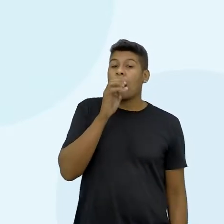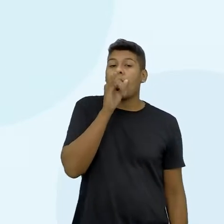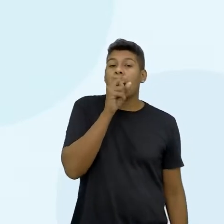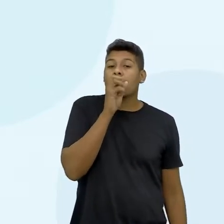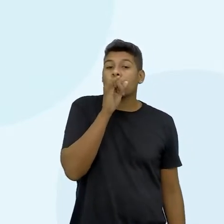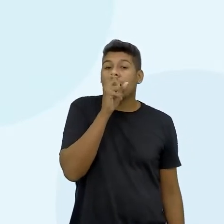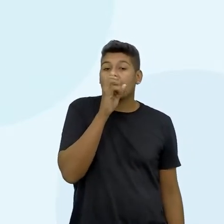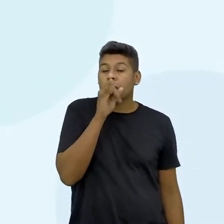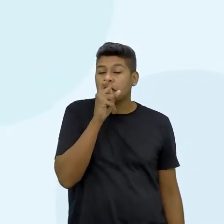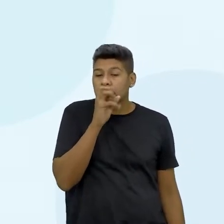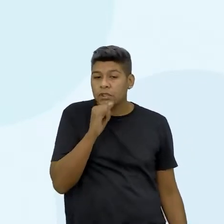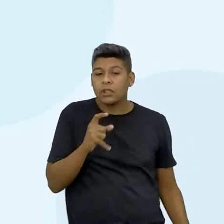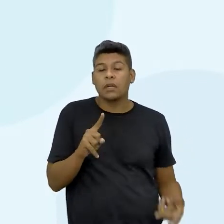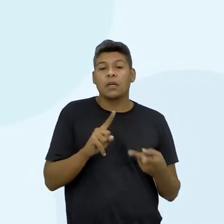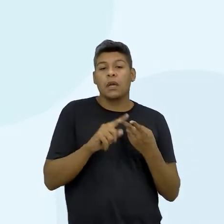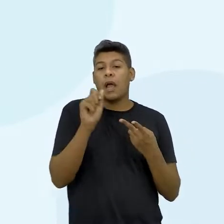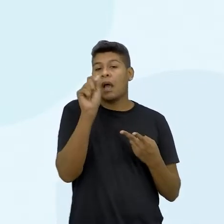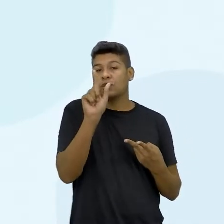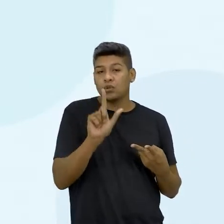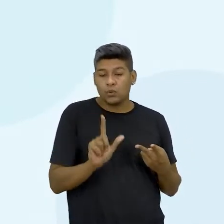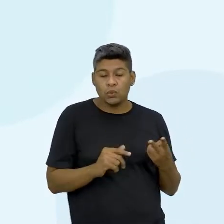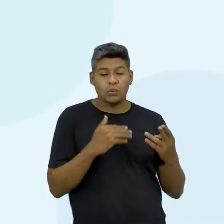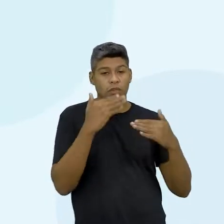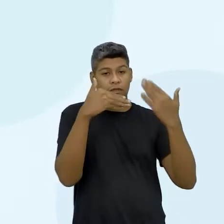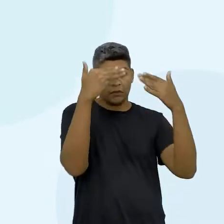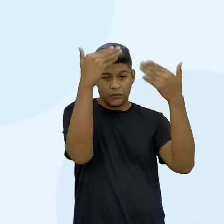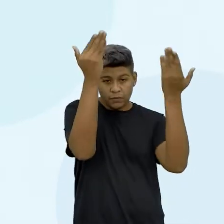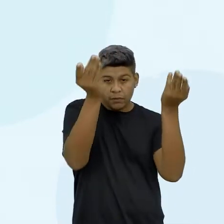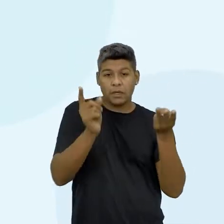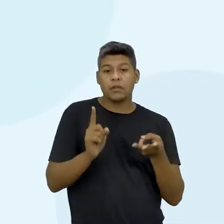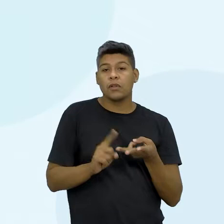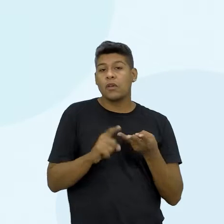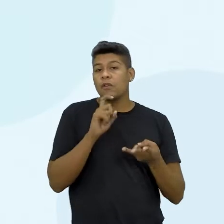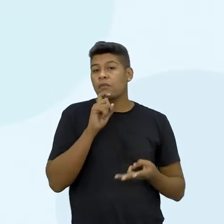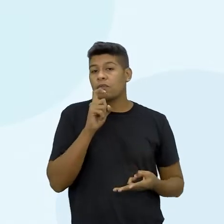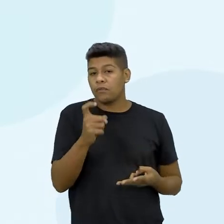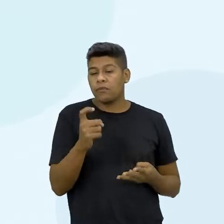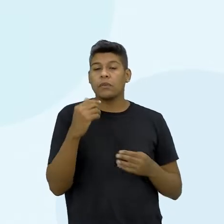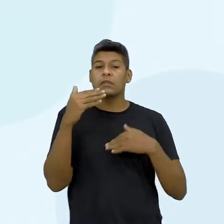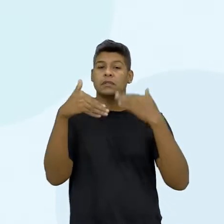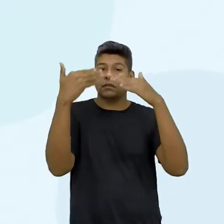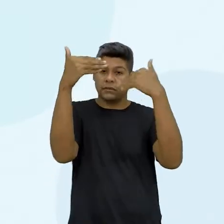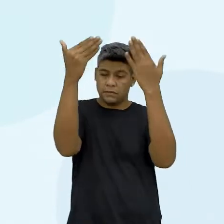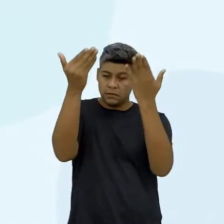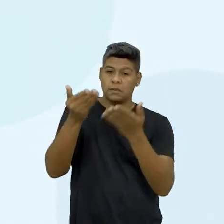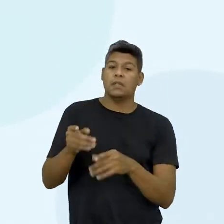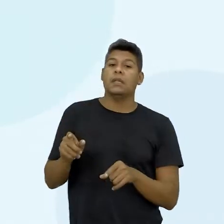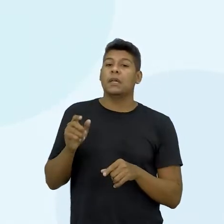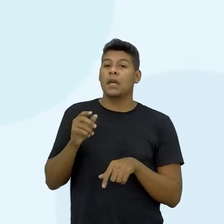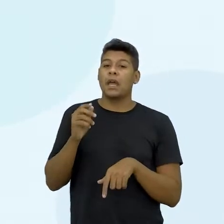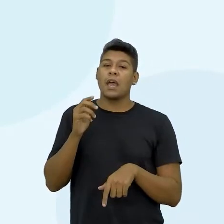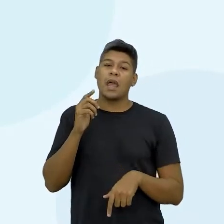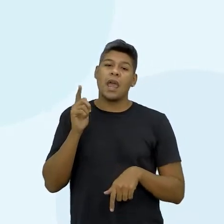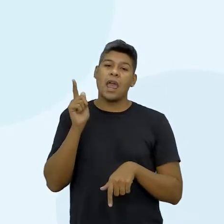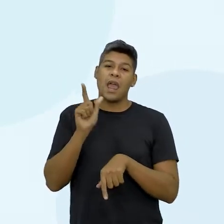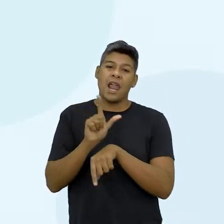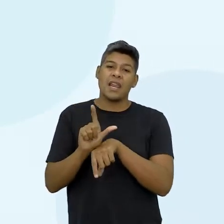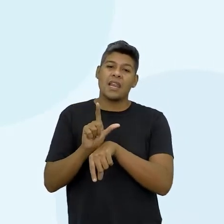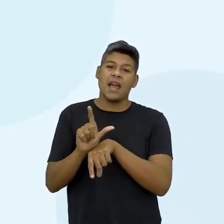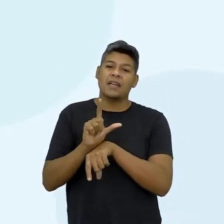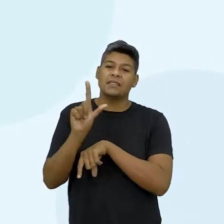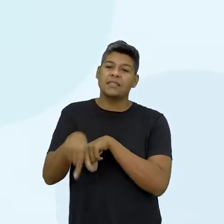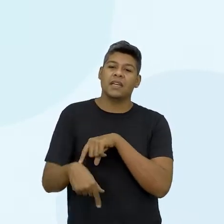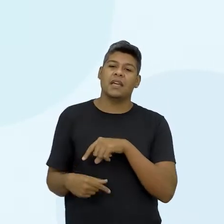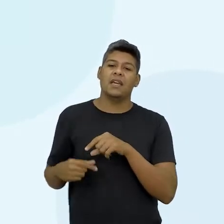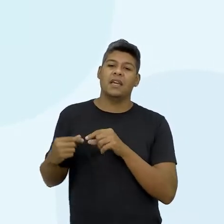com introdução, um bloquinho azul com desenvolvimento, um verde com desenvolvimento e um lilás com sistematização.